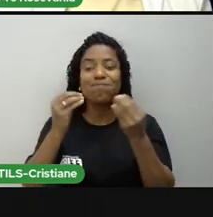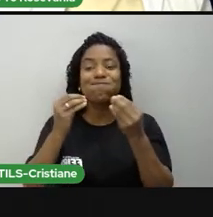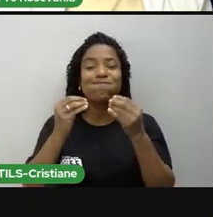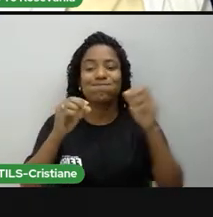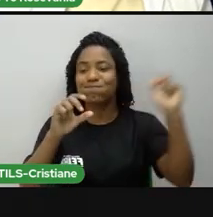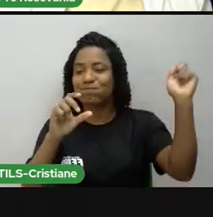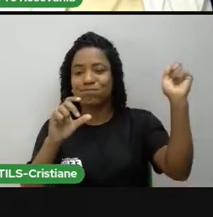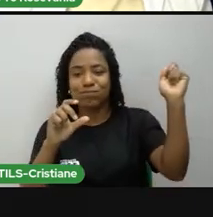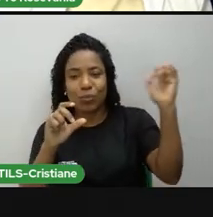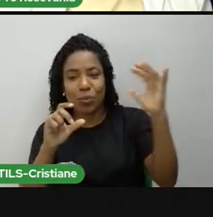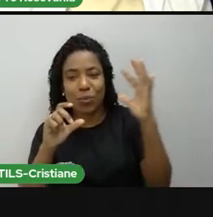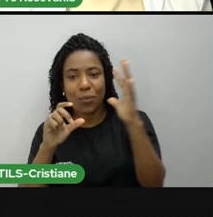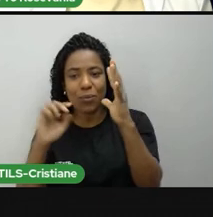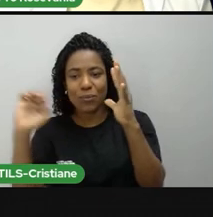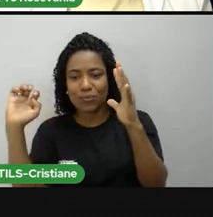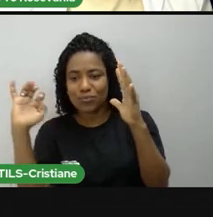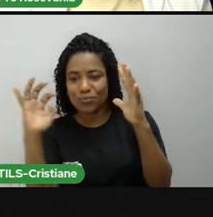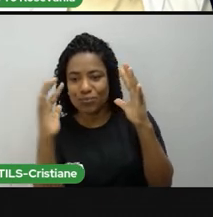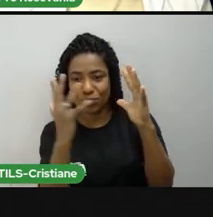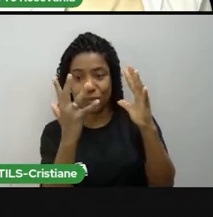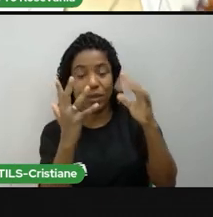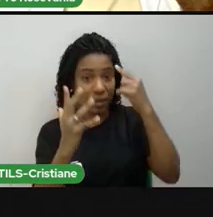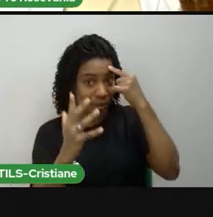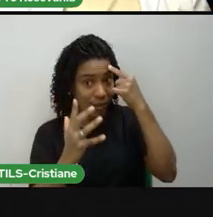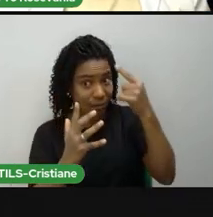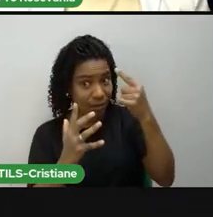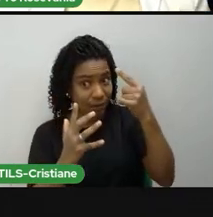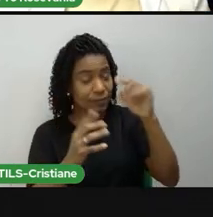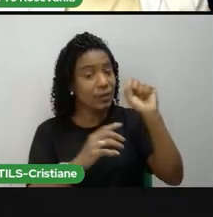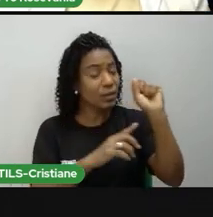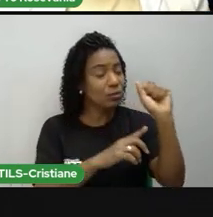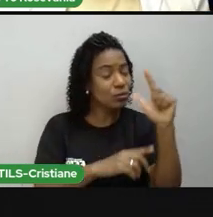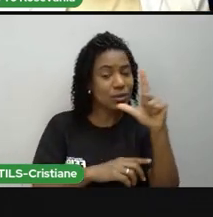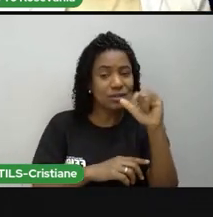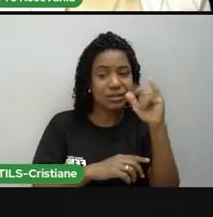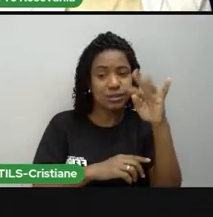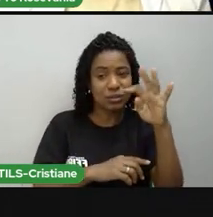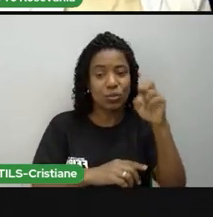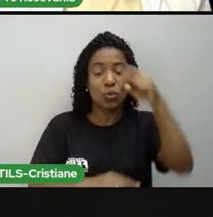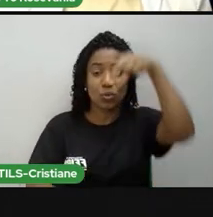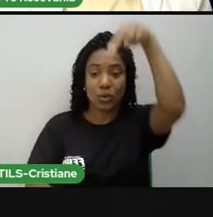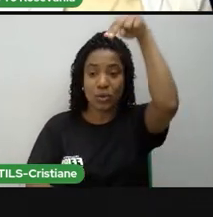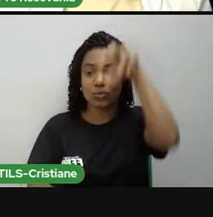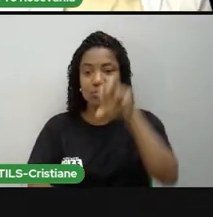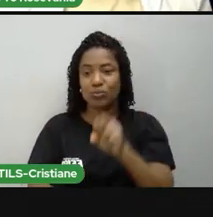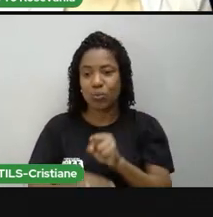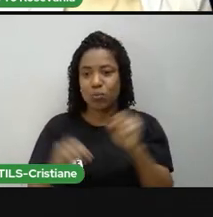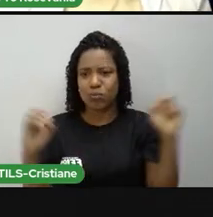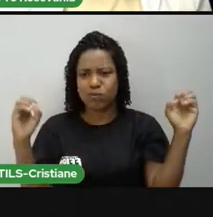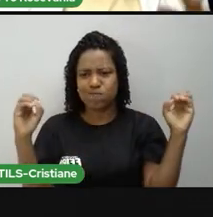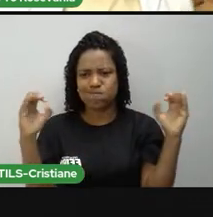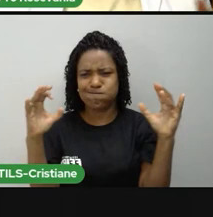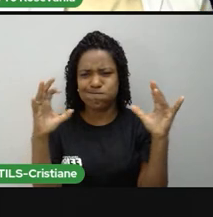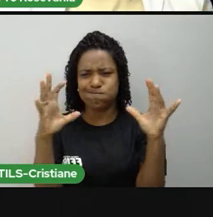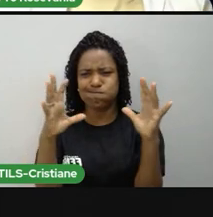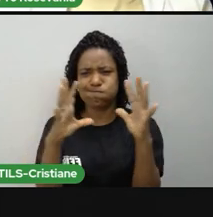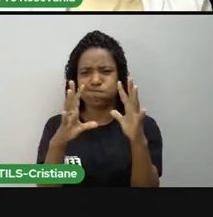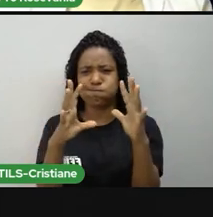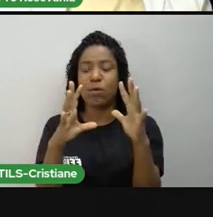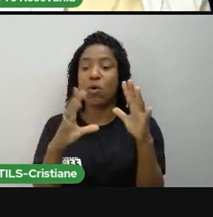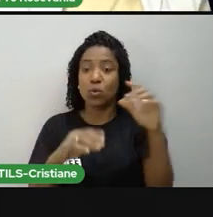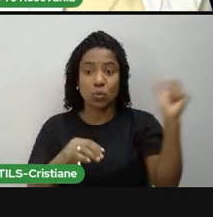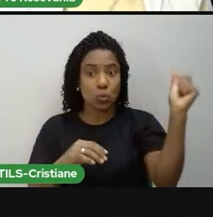terrestre. Solistício e inclinação máxima, tanto faz para o polo norte, nesse momento, ou para o polo sul, é inclinação